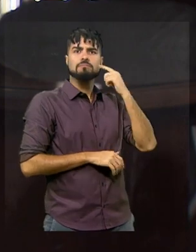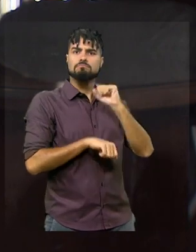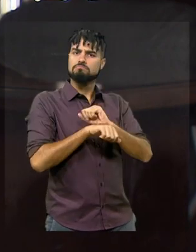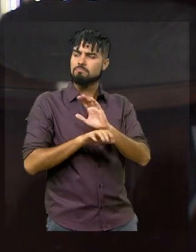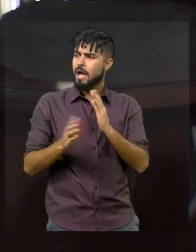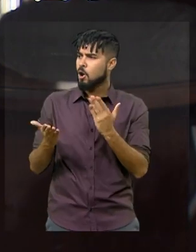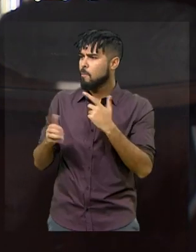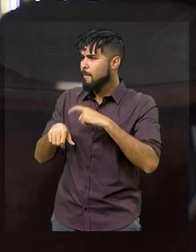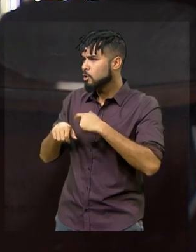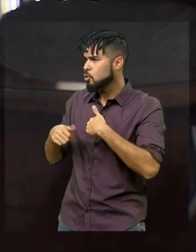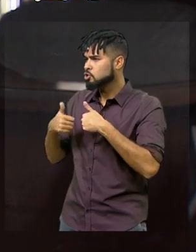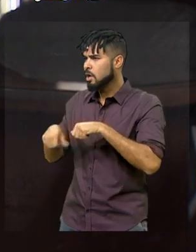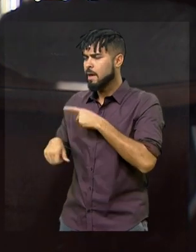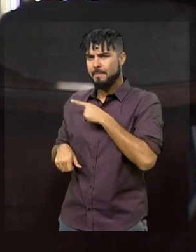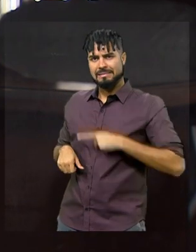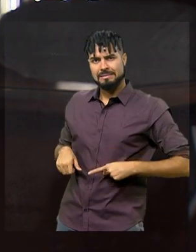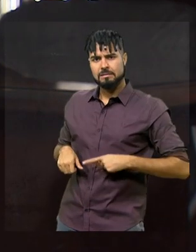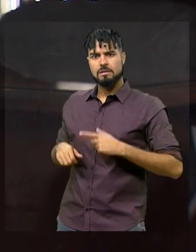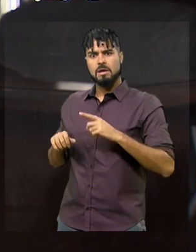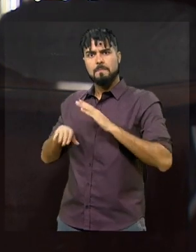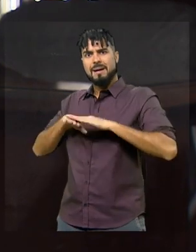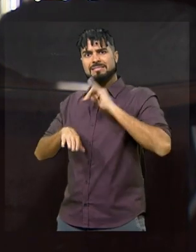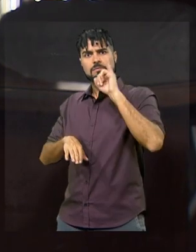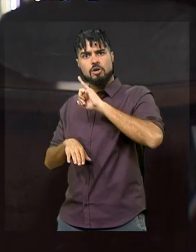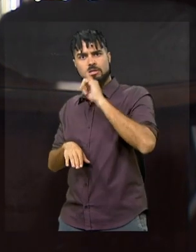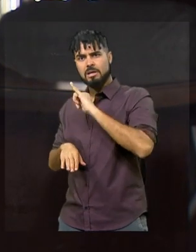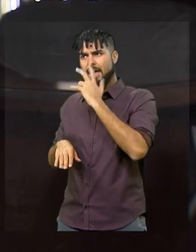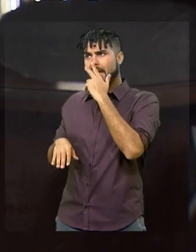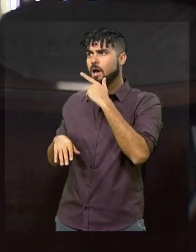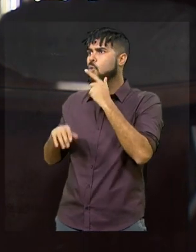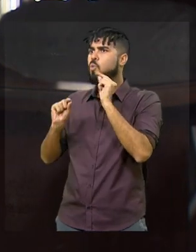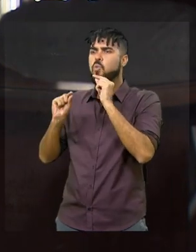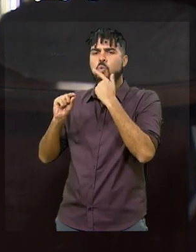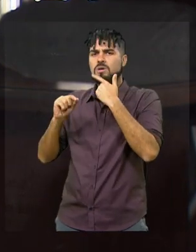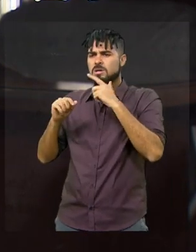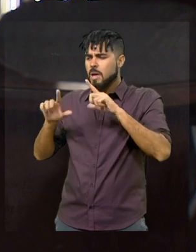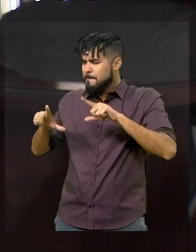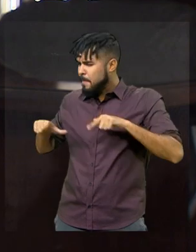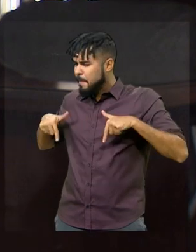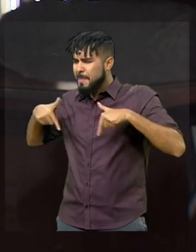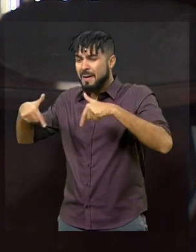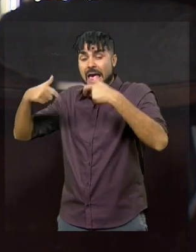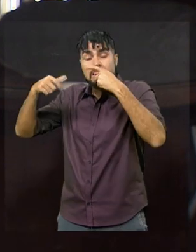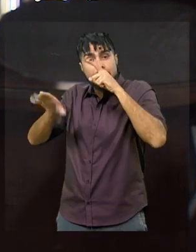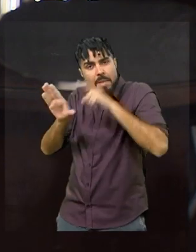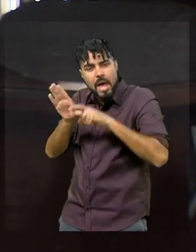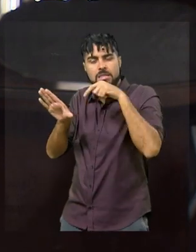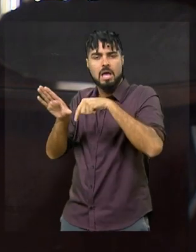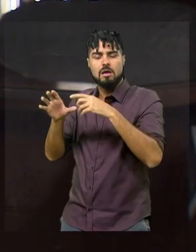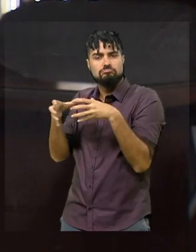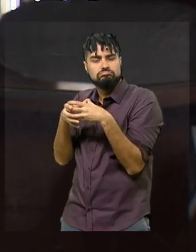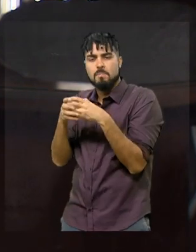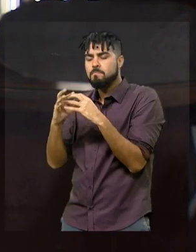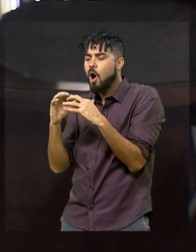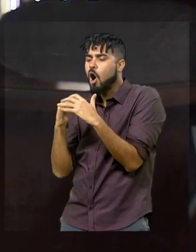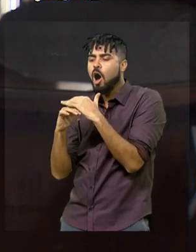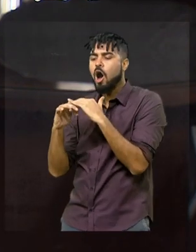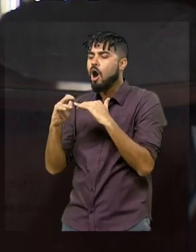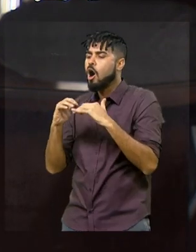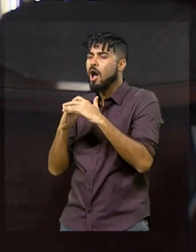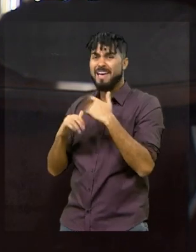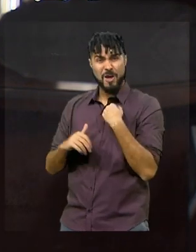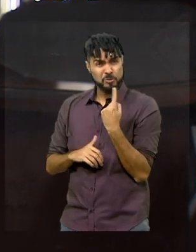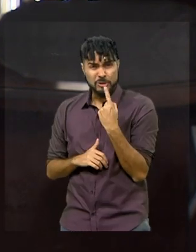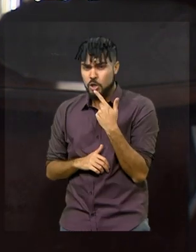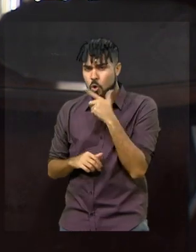que é assumir a presidência da comissão mais importante, que é o coração e o pulmão do Senado. Eu tenho que reconhecer que sozinha eu não dou conta. Então, eu conversei com todos